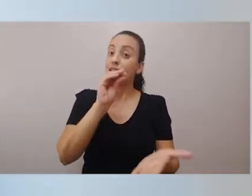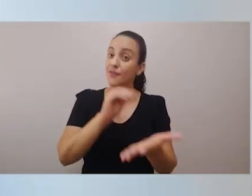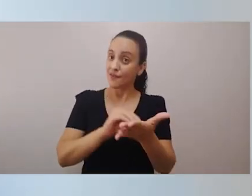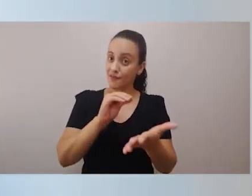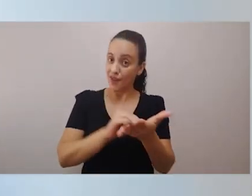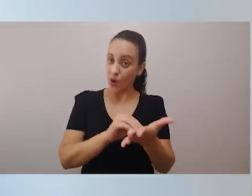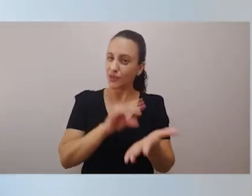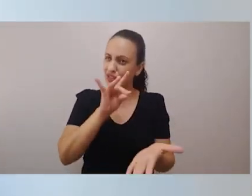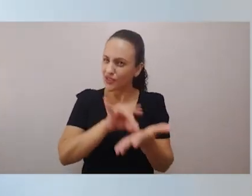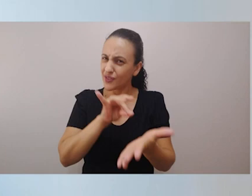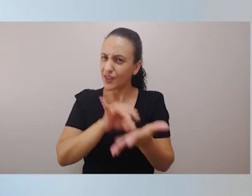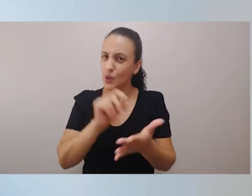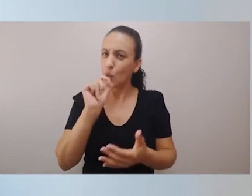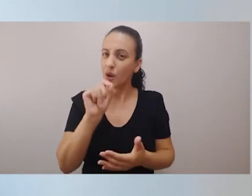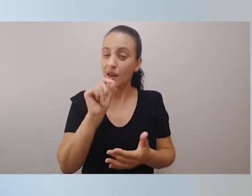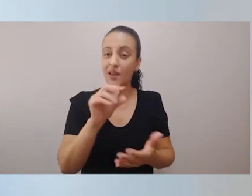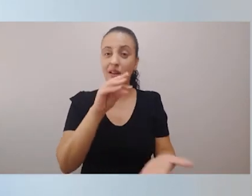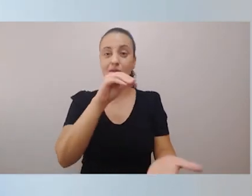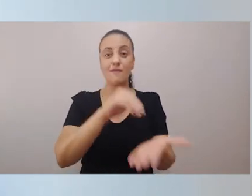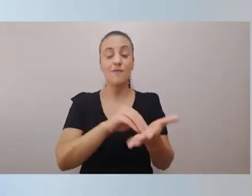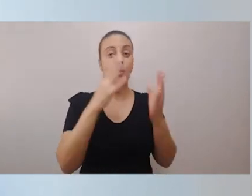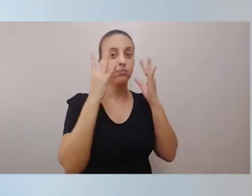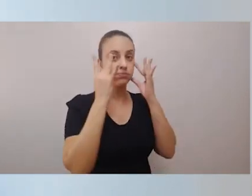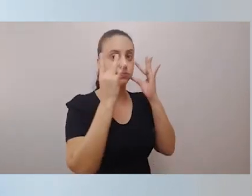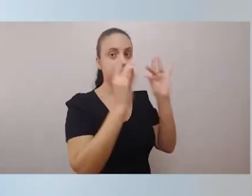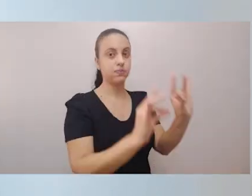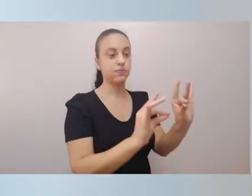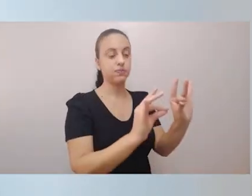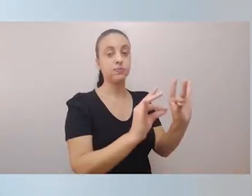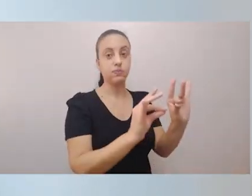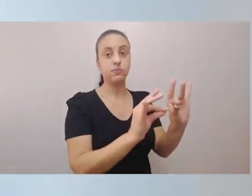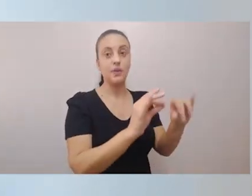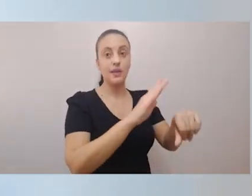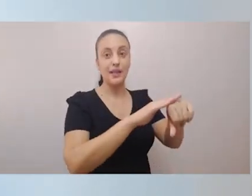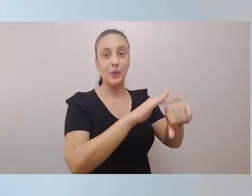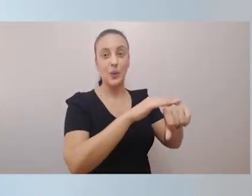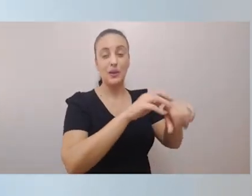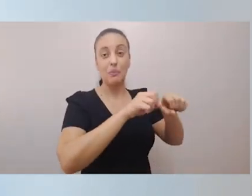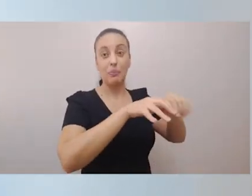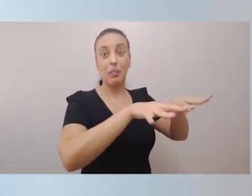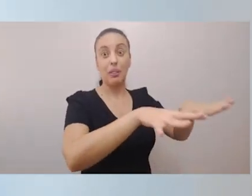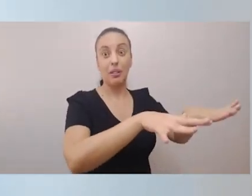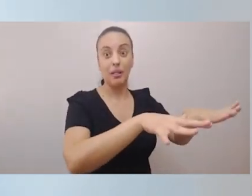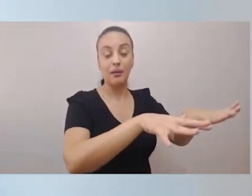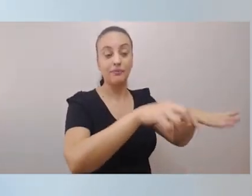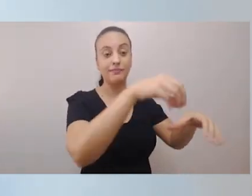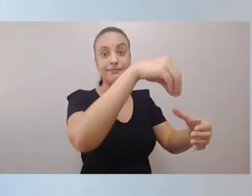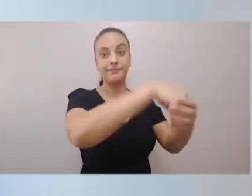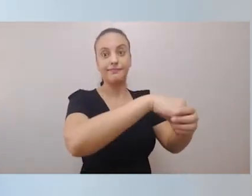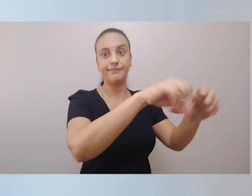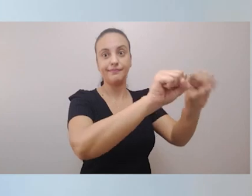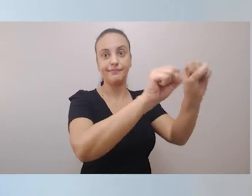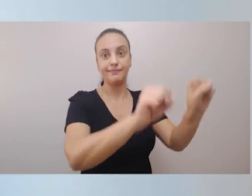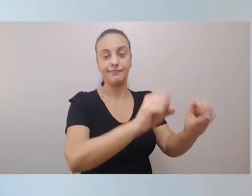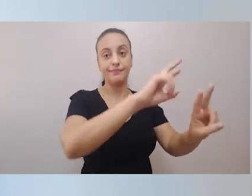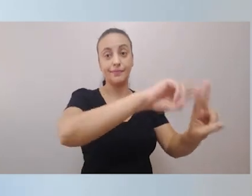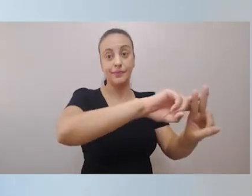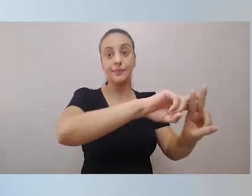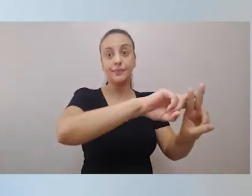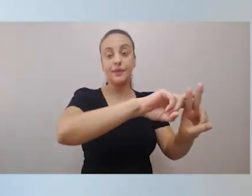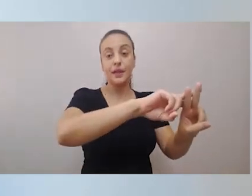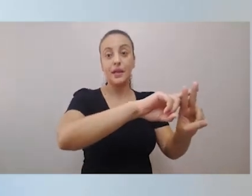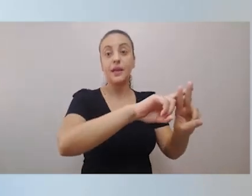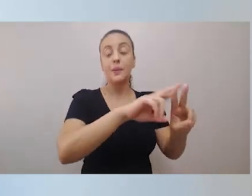para a gravidade da disseminação da doença no sistema penitenciário leva a contaminação de inúmeras pessoas ao